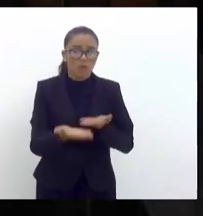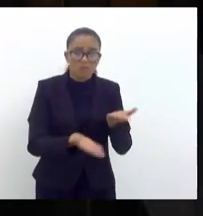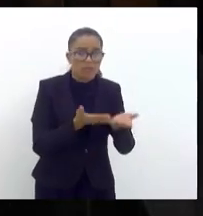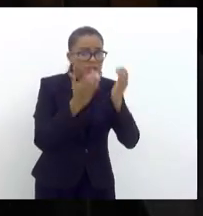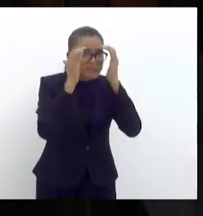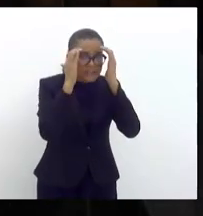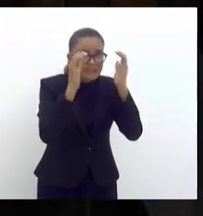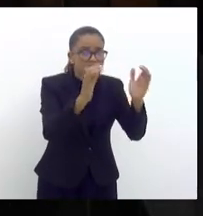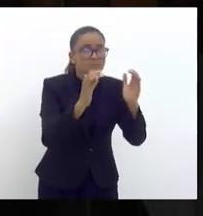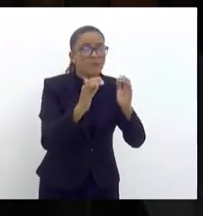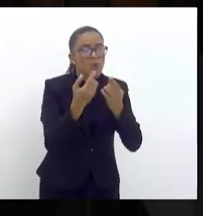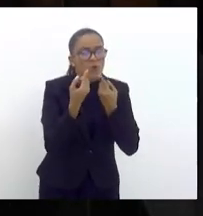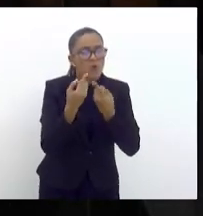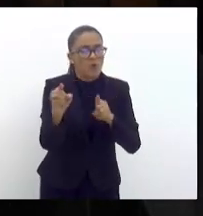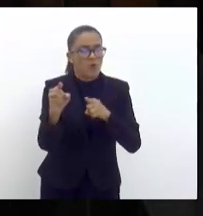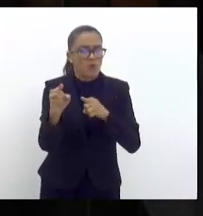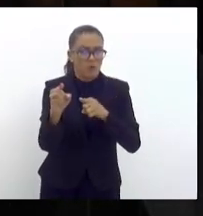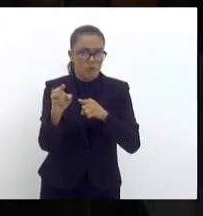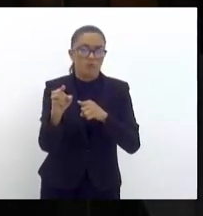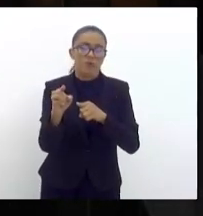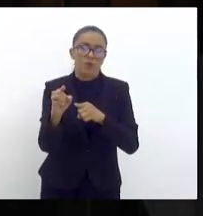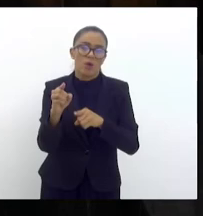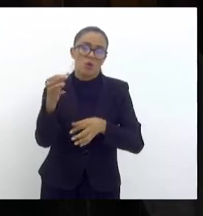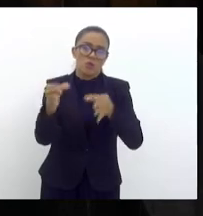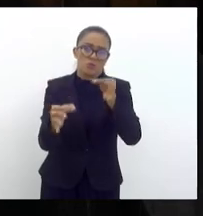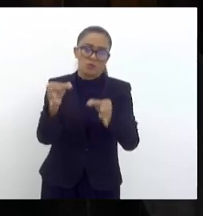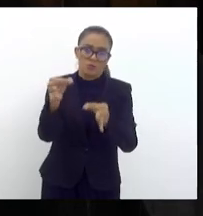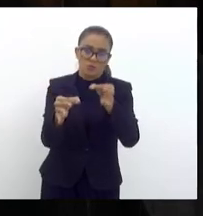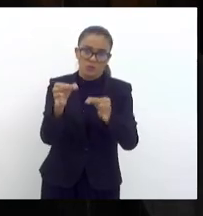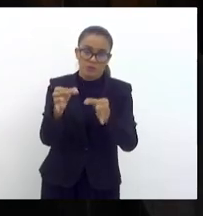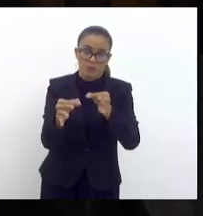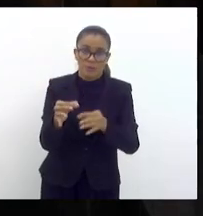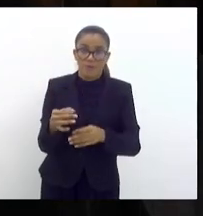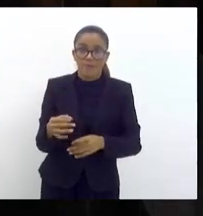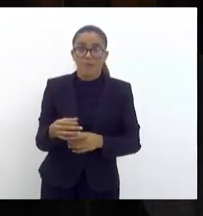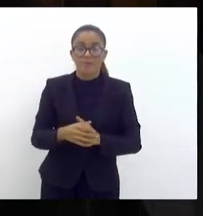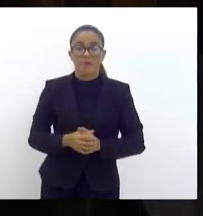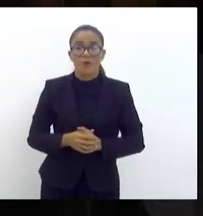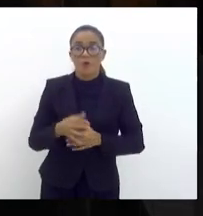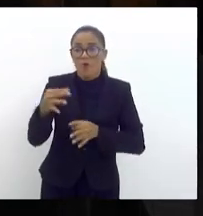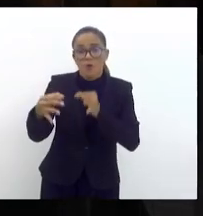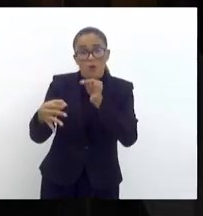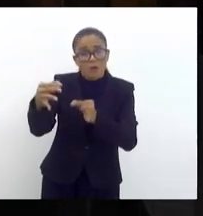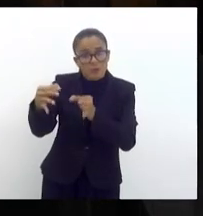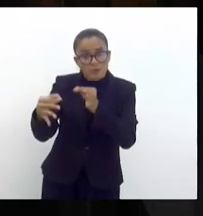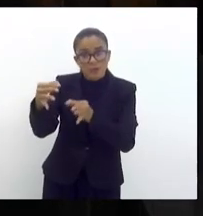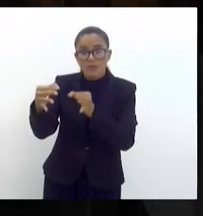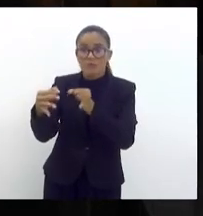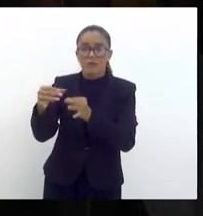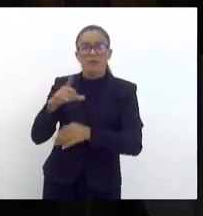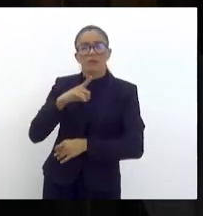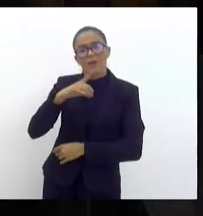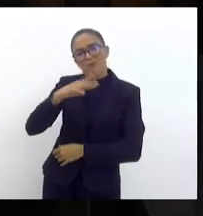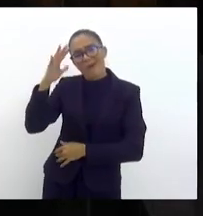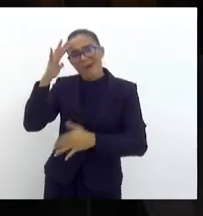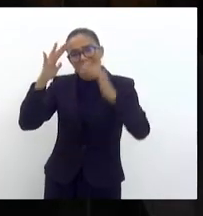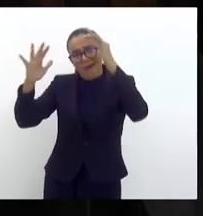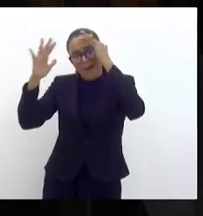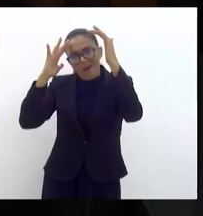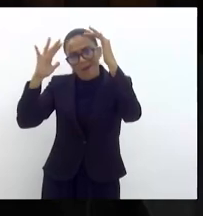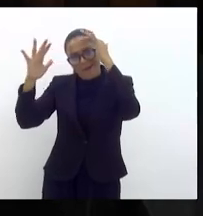contra o judiciário, onde o judiciário tem um entendimento